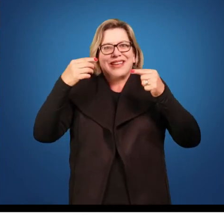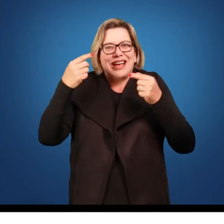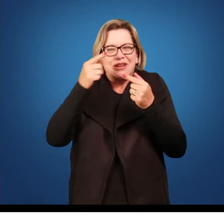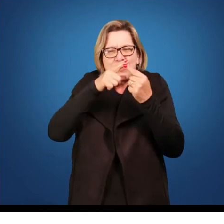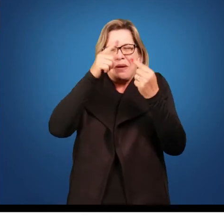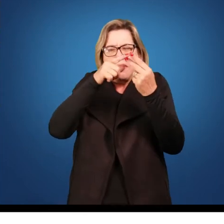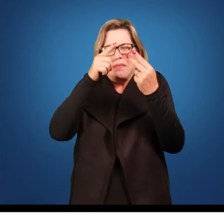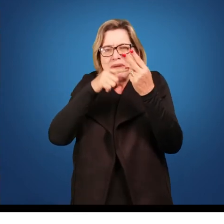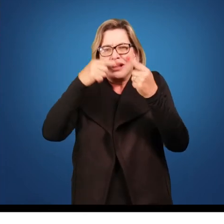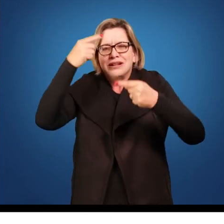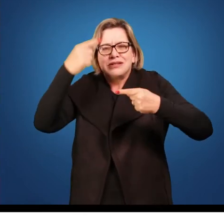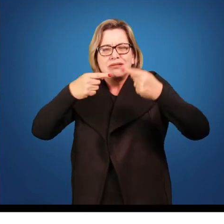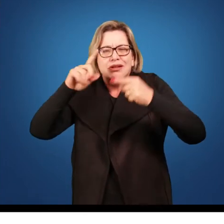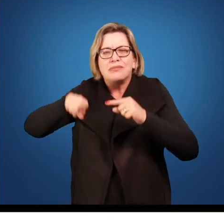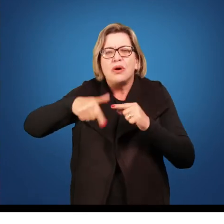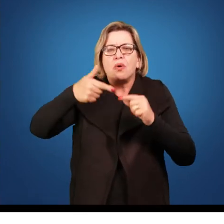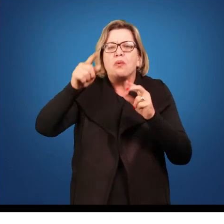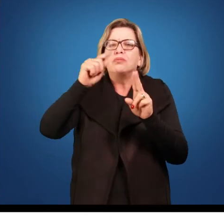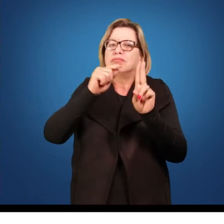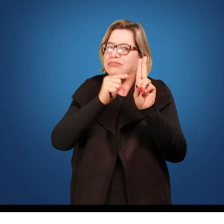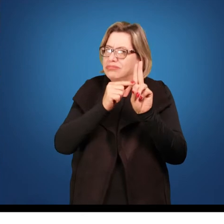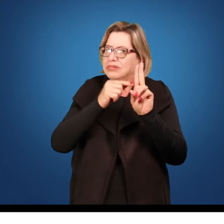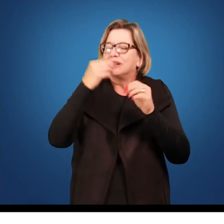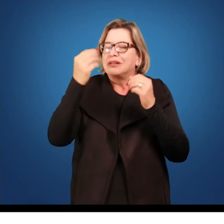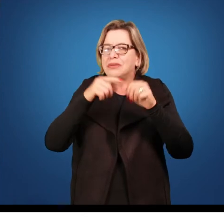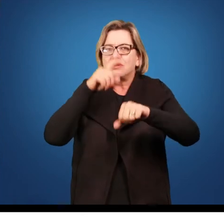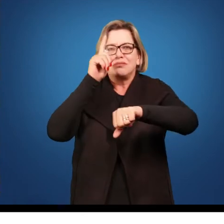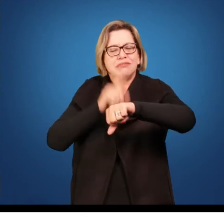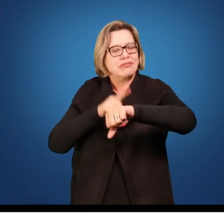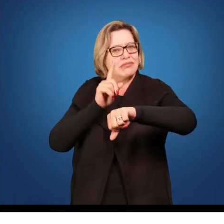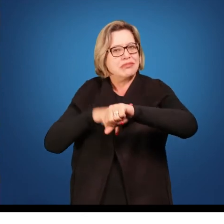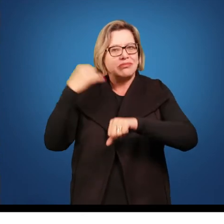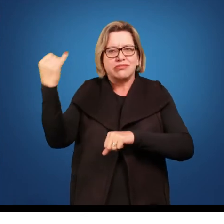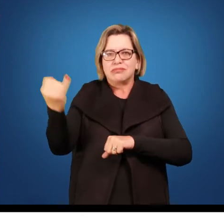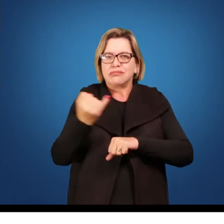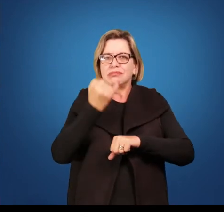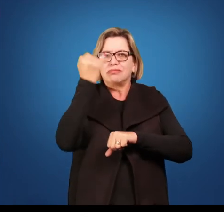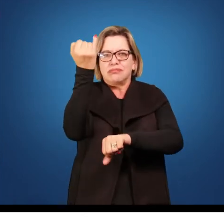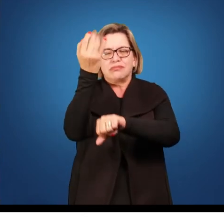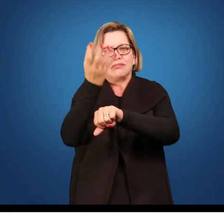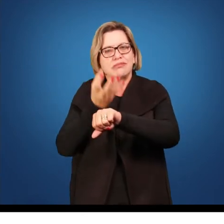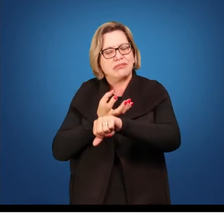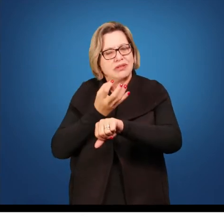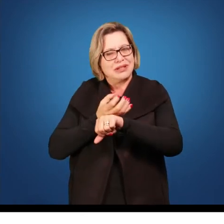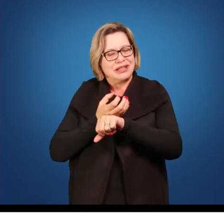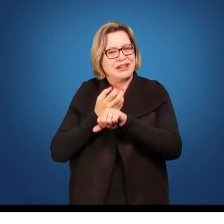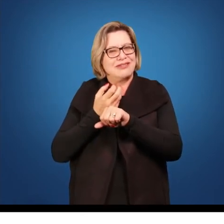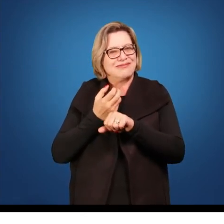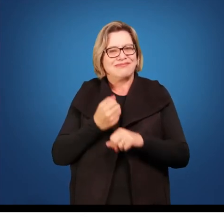para outras unidades, para outros momentos importantes da disciplina. Eu conto com você.